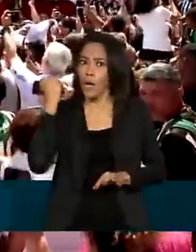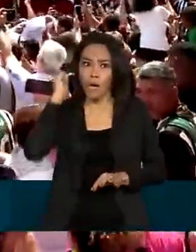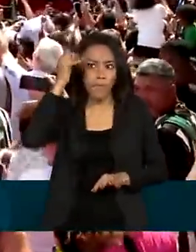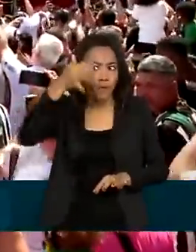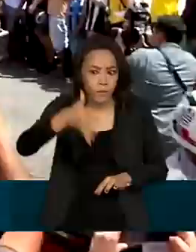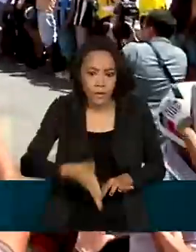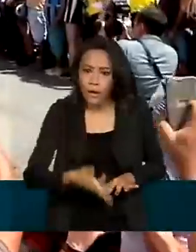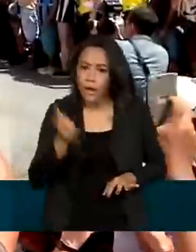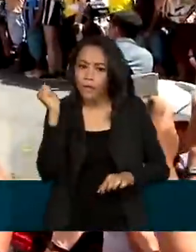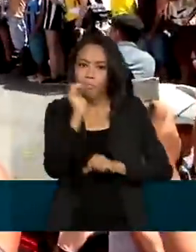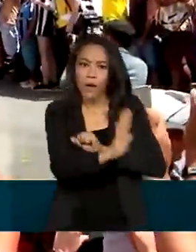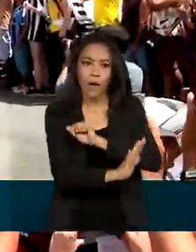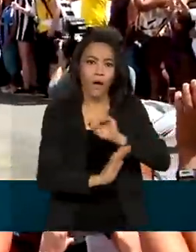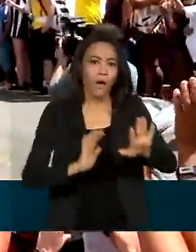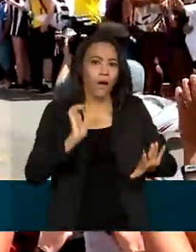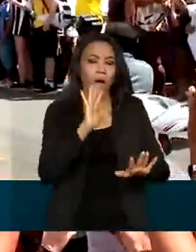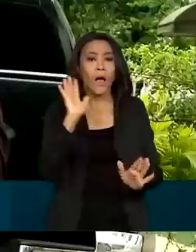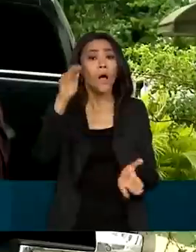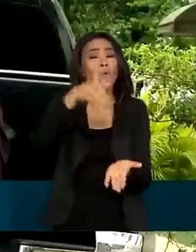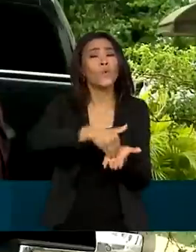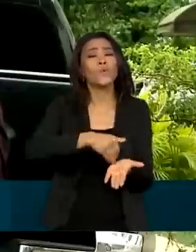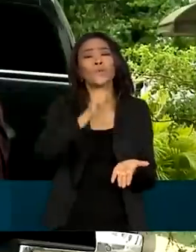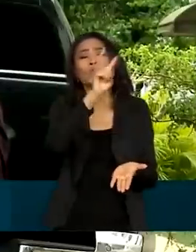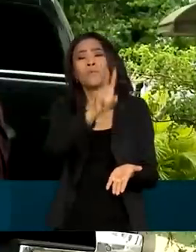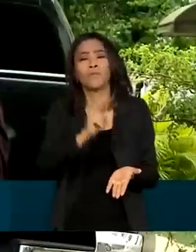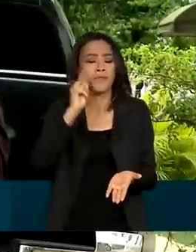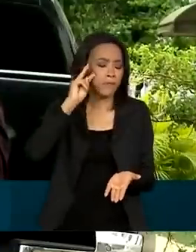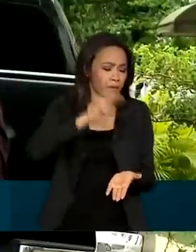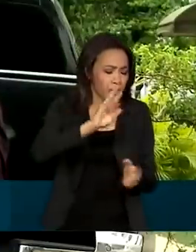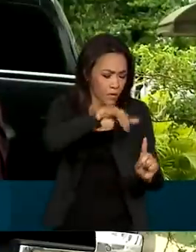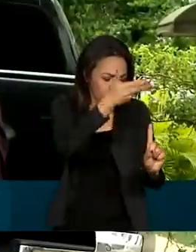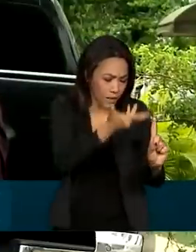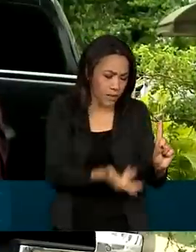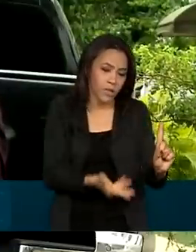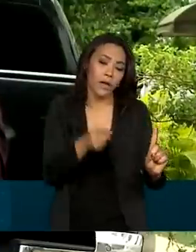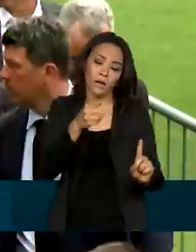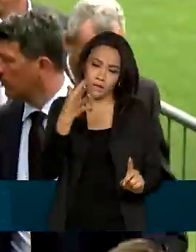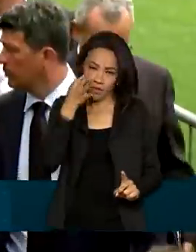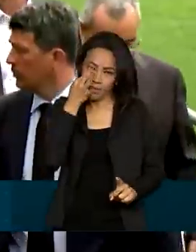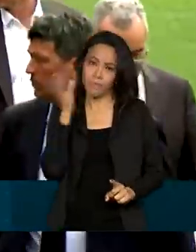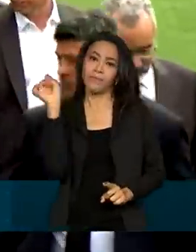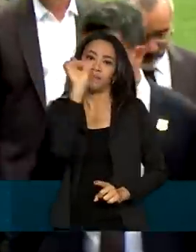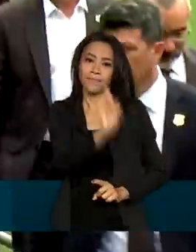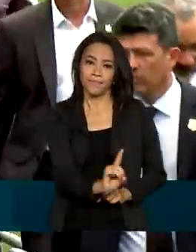madrugada para prestar uma última homenagem. O presidente Lula estava entre elas.